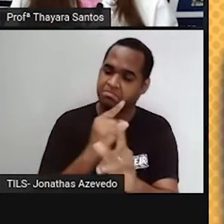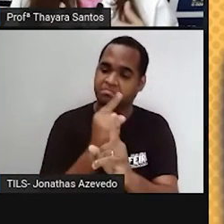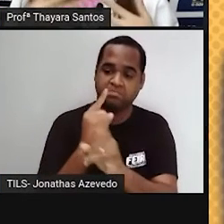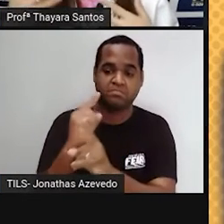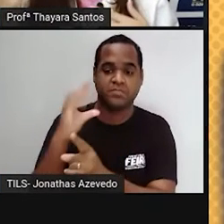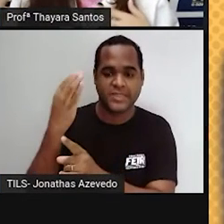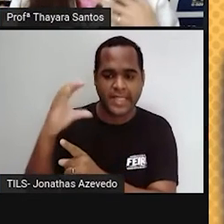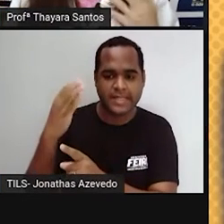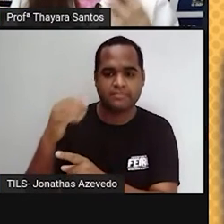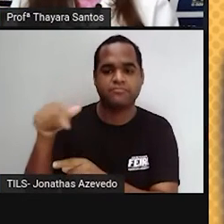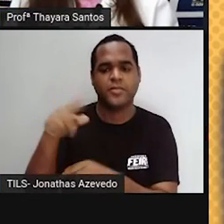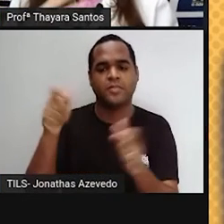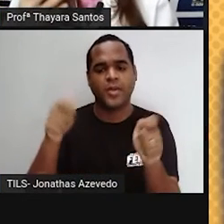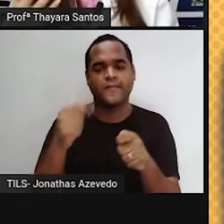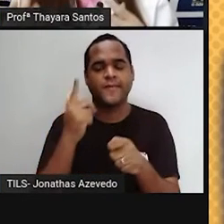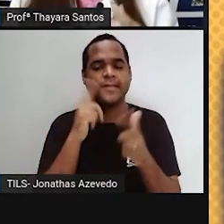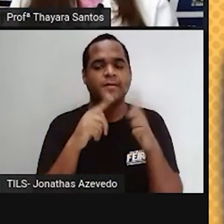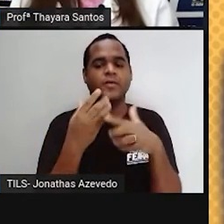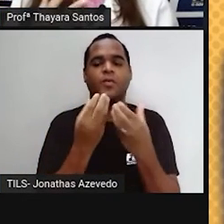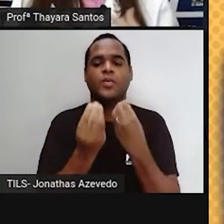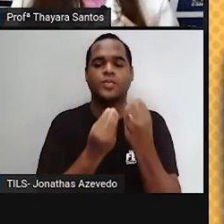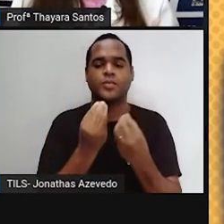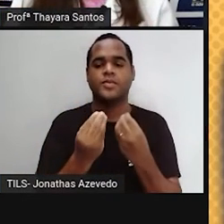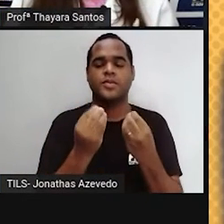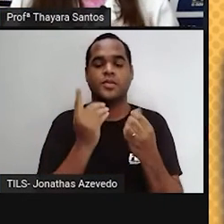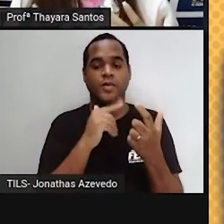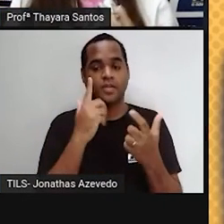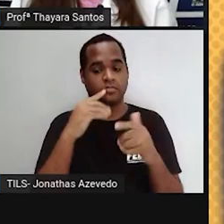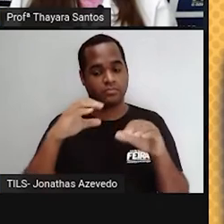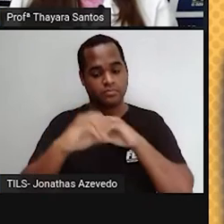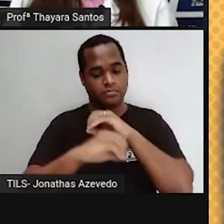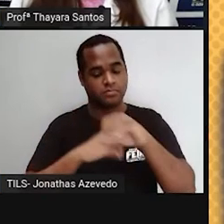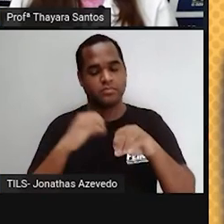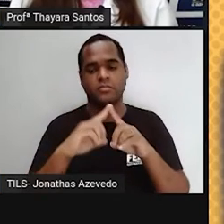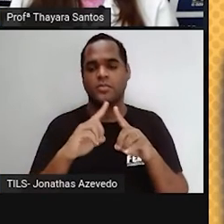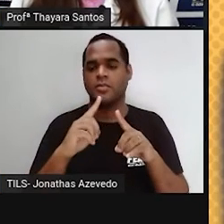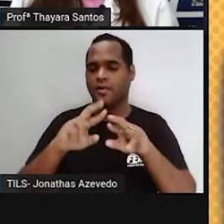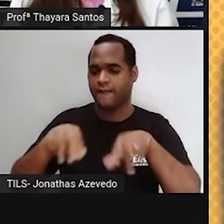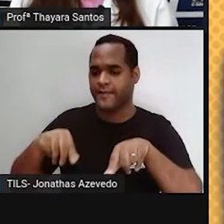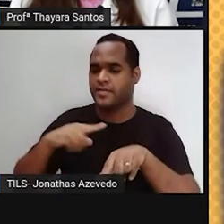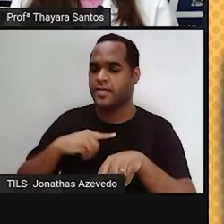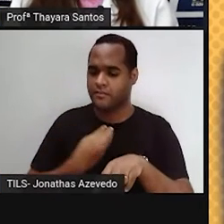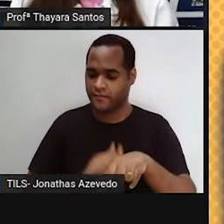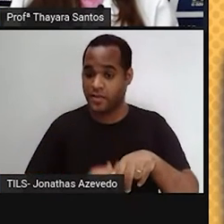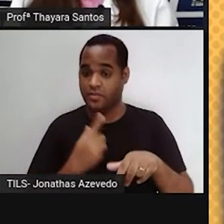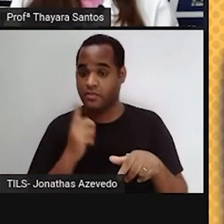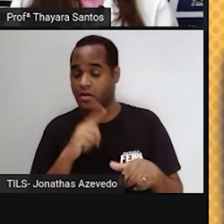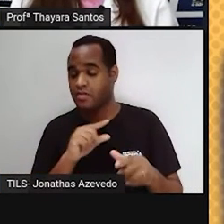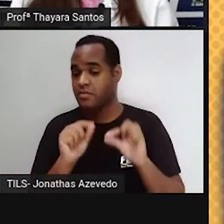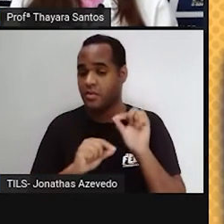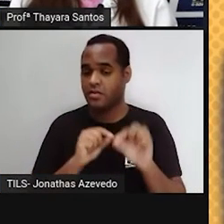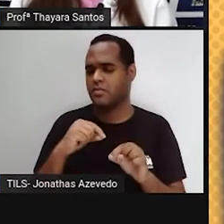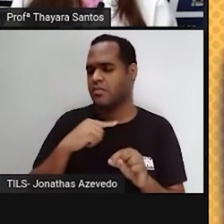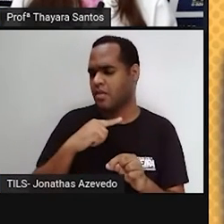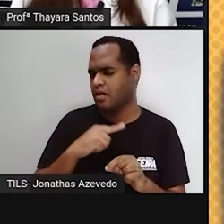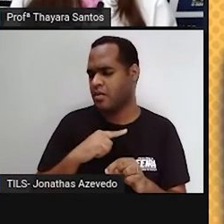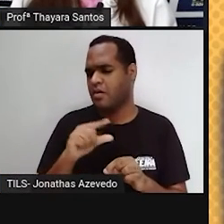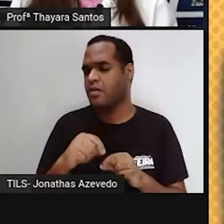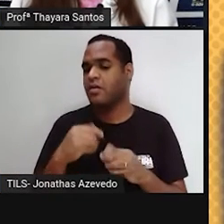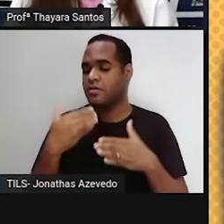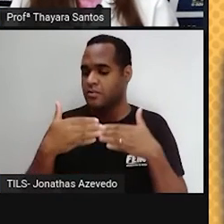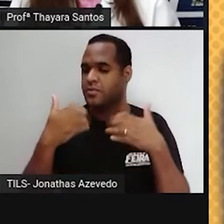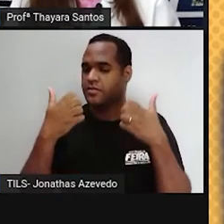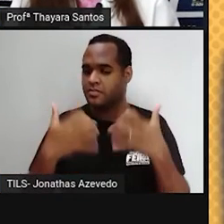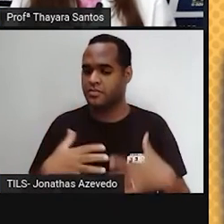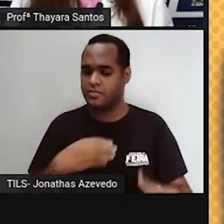acontecendo aí para conseguir saber se outros planetas teriam condições de abrigar a vida ou não. Porque uma hora esse momento vai chegar e